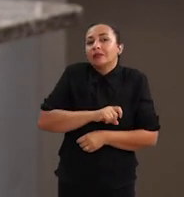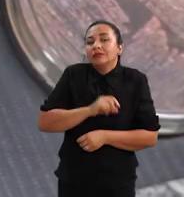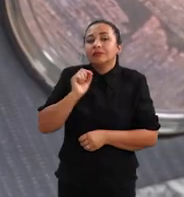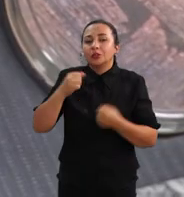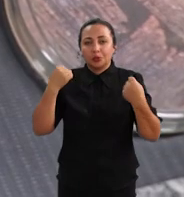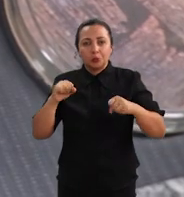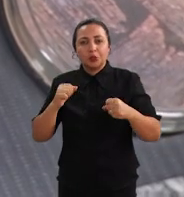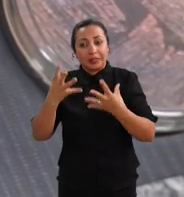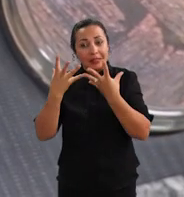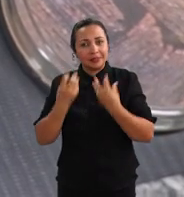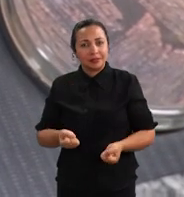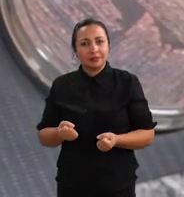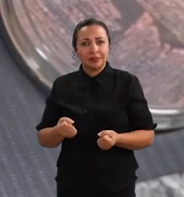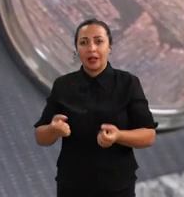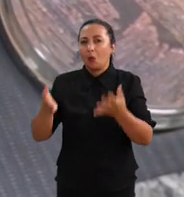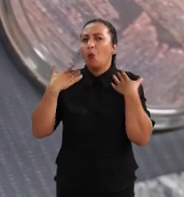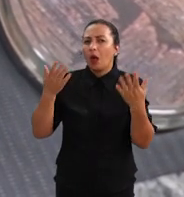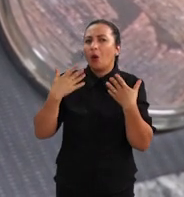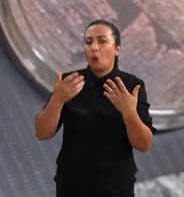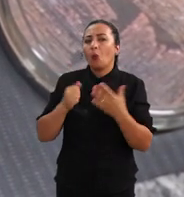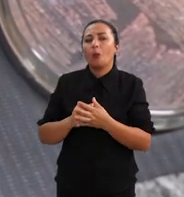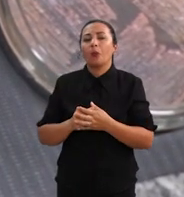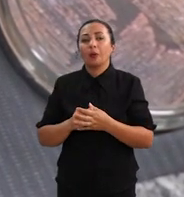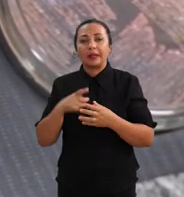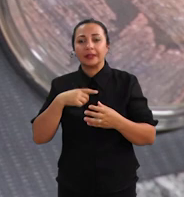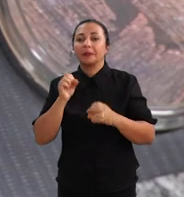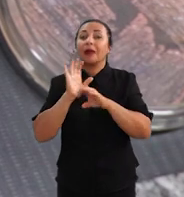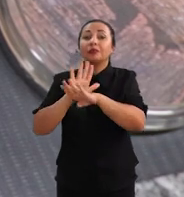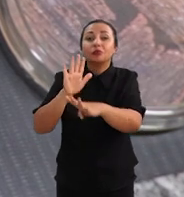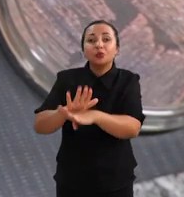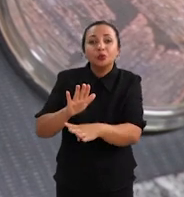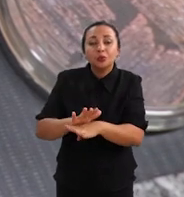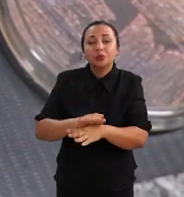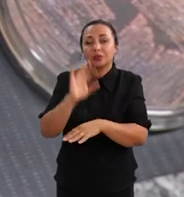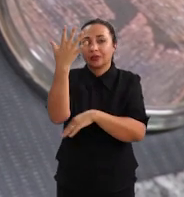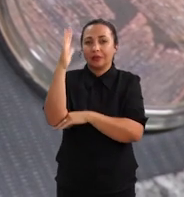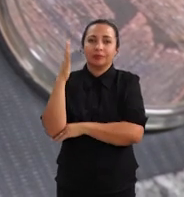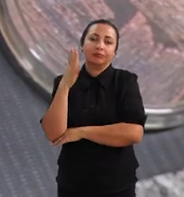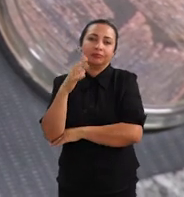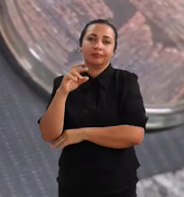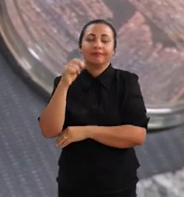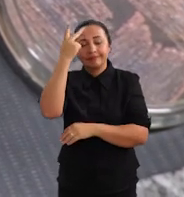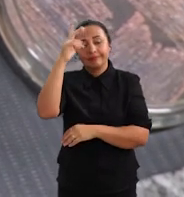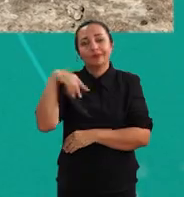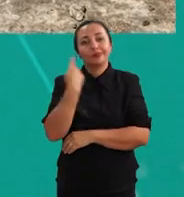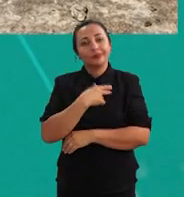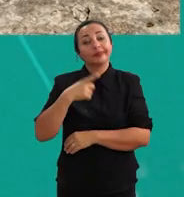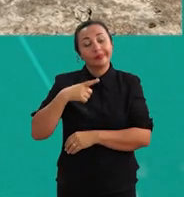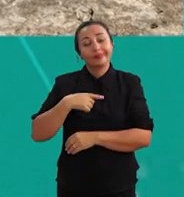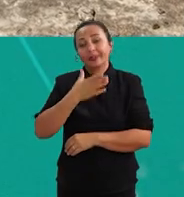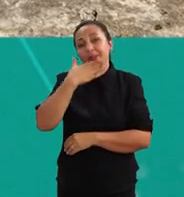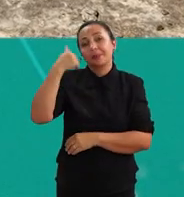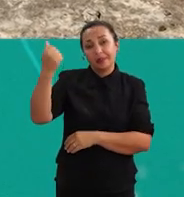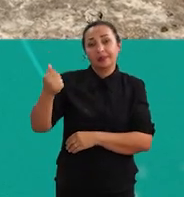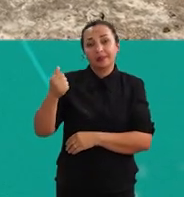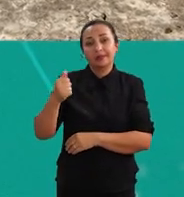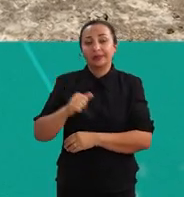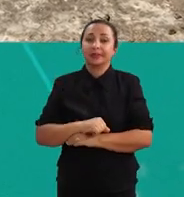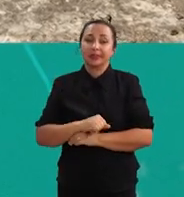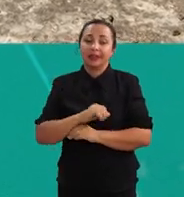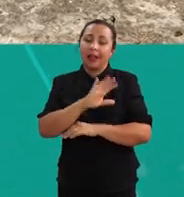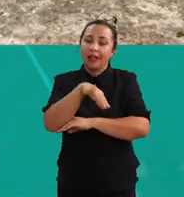os micro-organismos que suportam as condições de lá e que são benéficos para as plantas que a gente quer